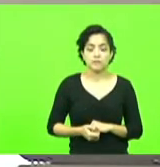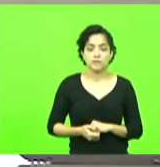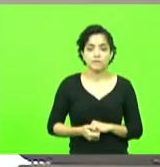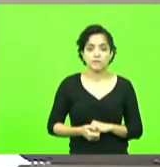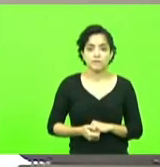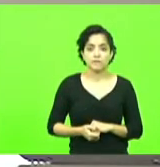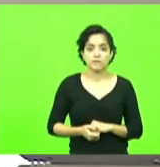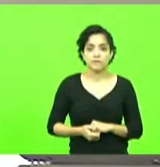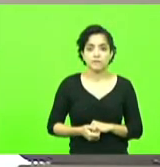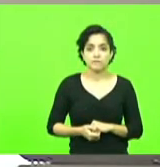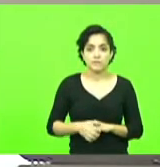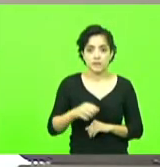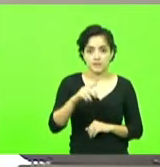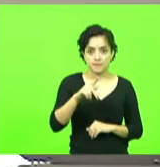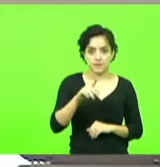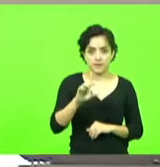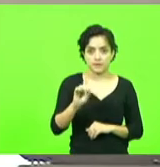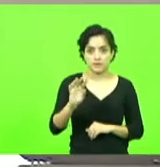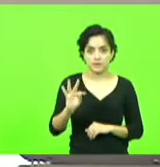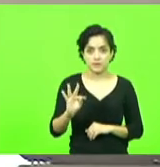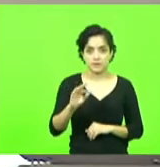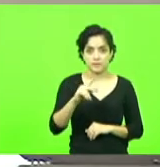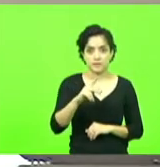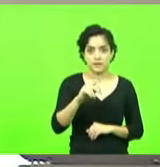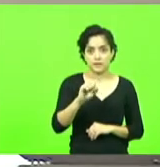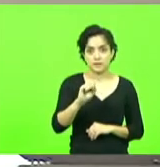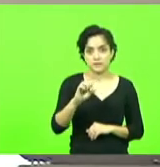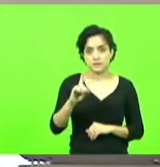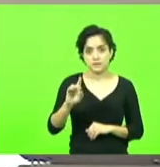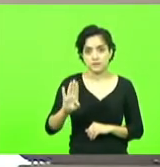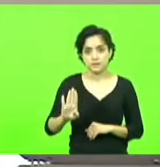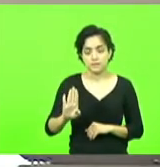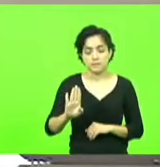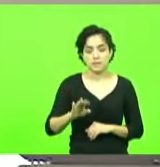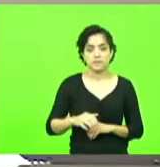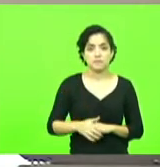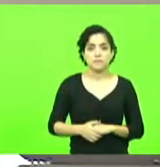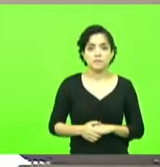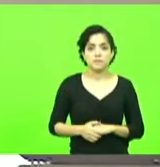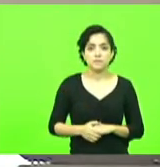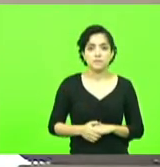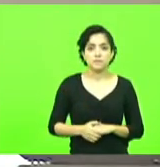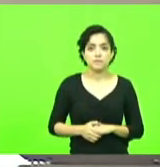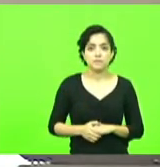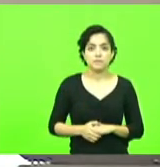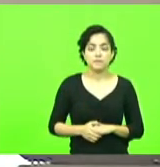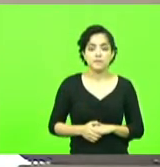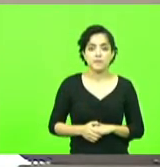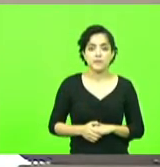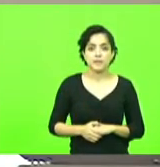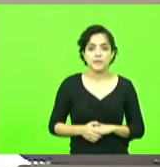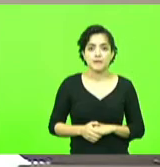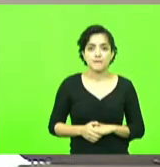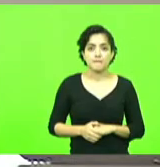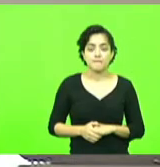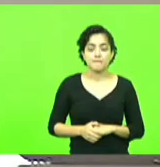Bloco PDT, PSDB e Republicanos por sete minutos e trinta segundos.